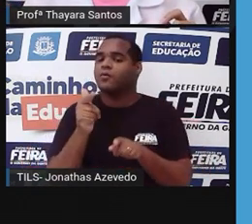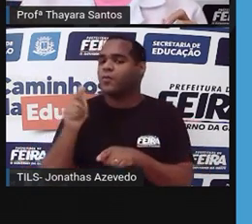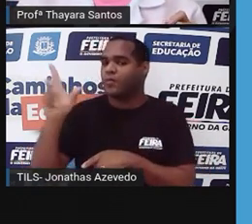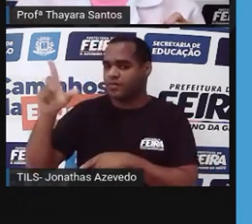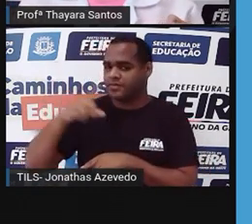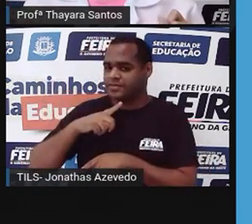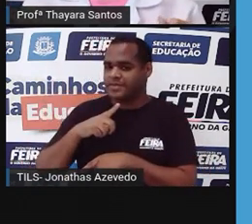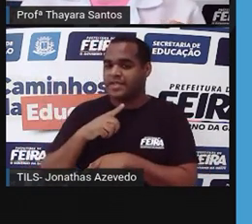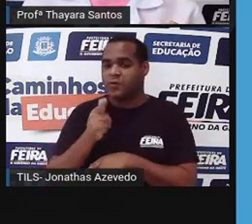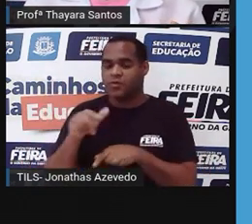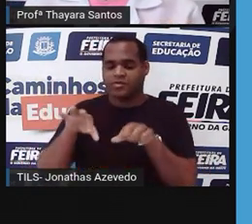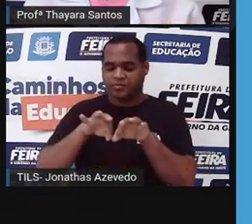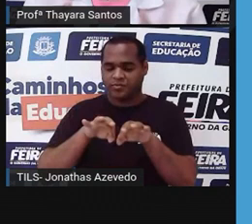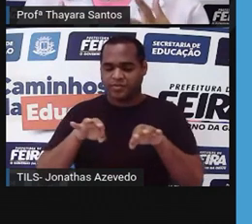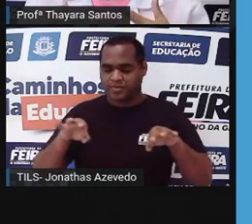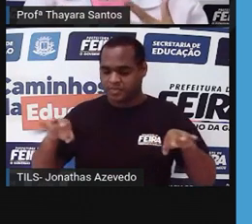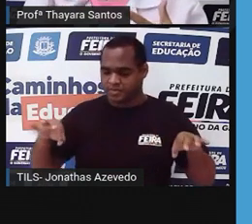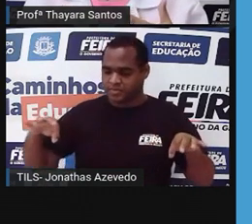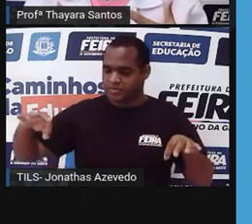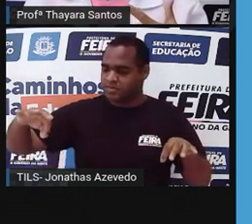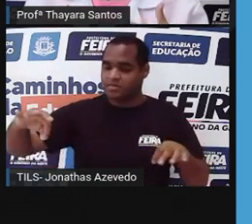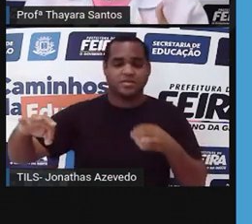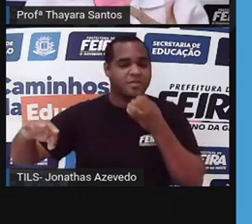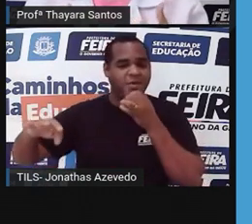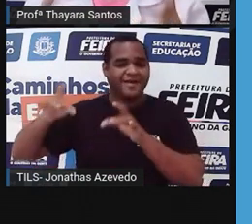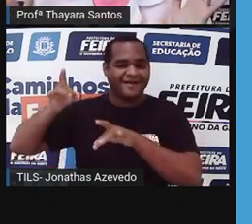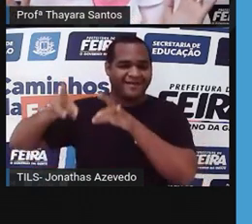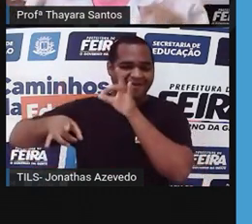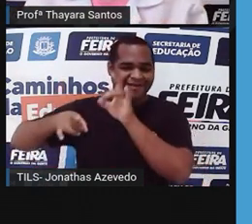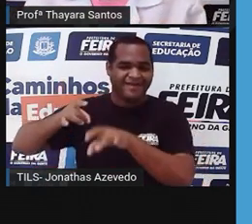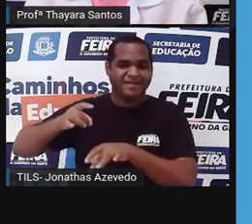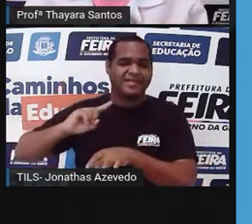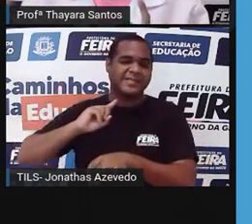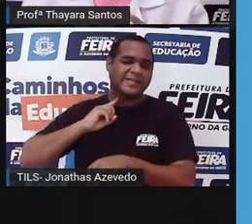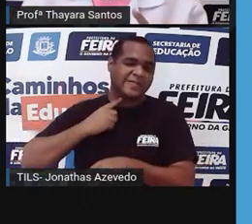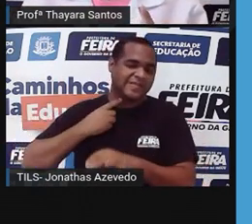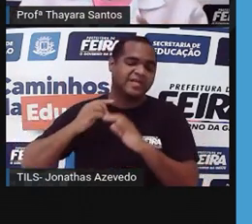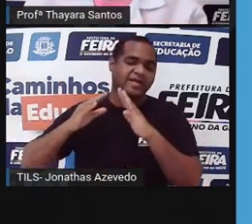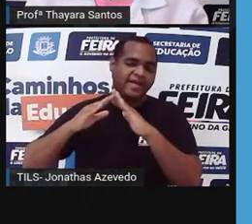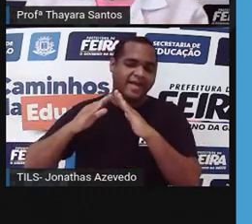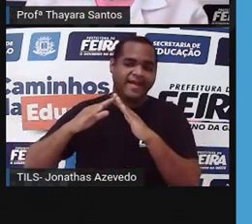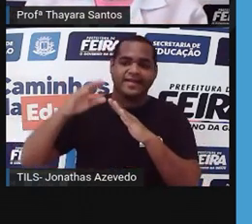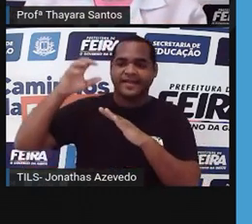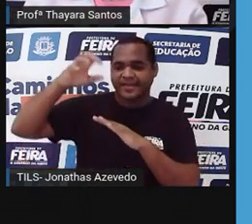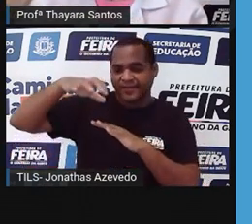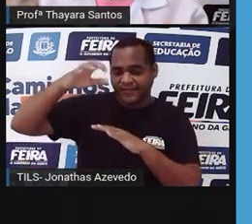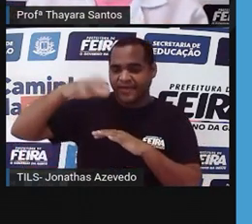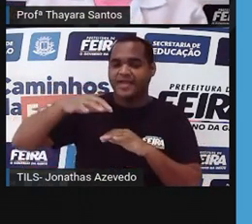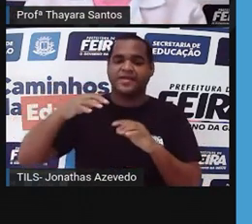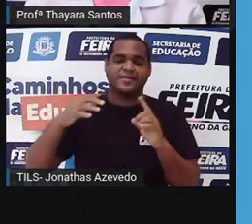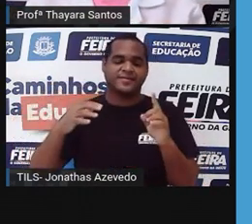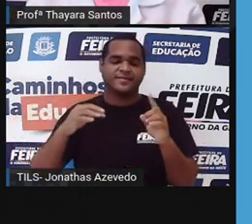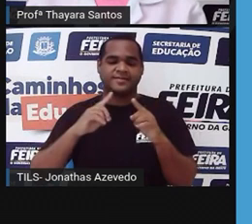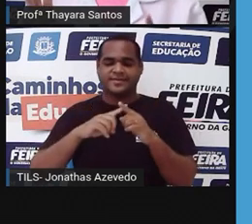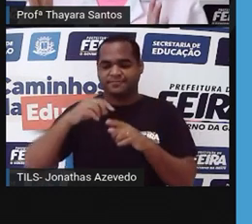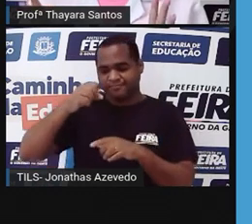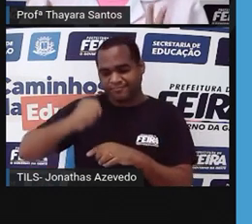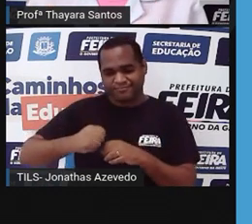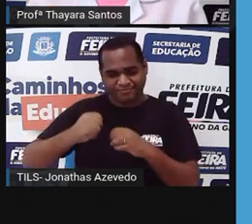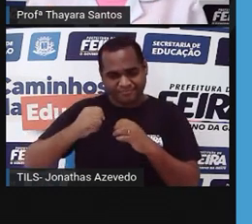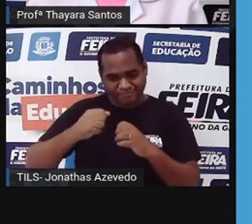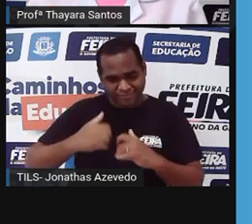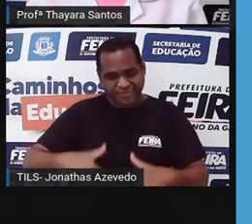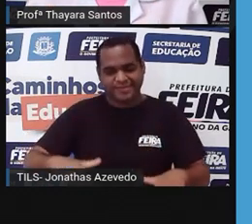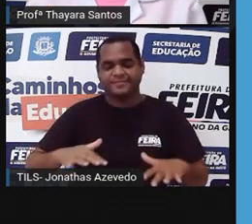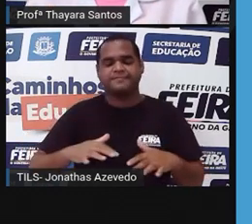o outro cano que vai levar as coisas que não prestam mais, né? O esgoto da nossa casa, do chuveiro que a gente tomou banho, da descarga. Da